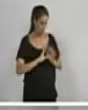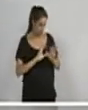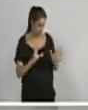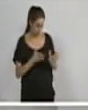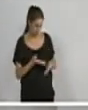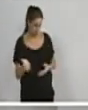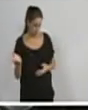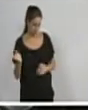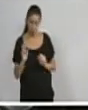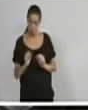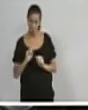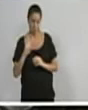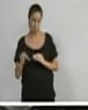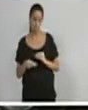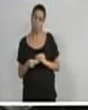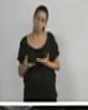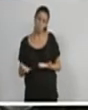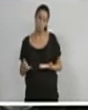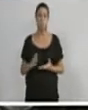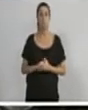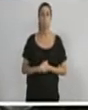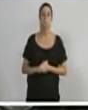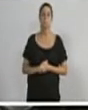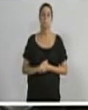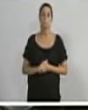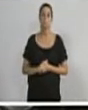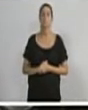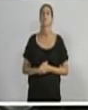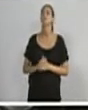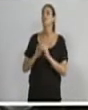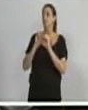a parte para que V. Exª possa fazer uso da palavra.